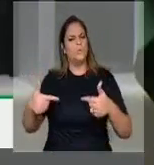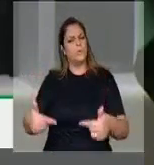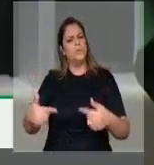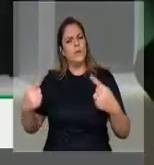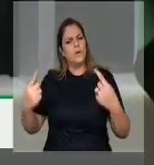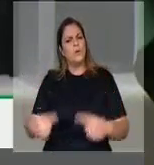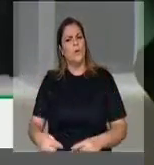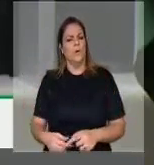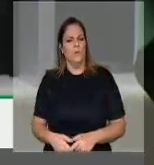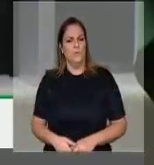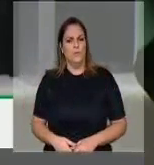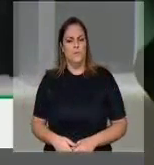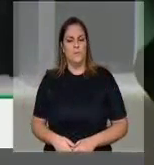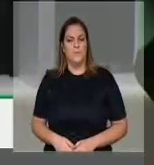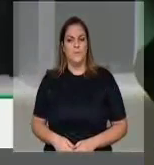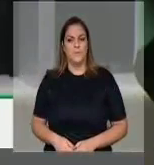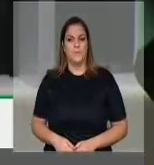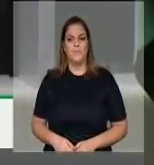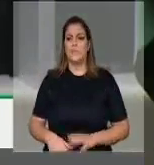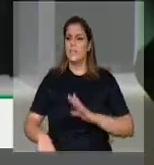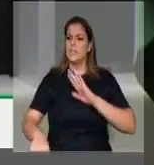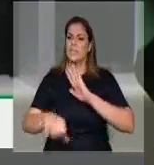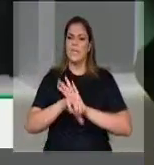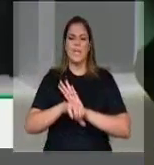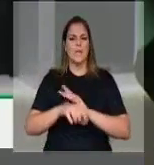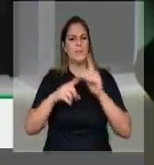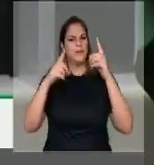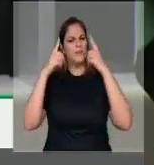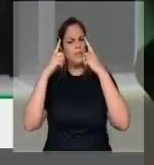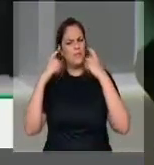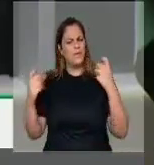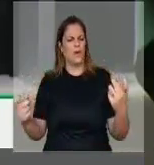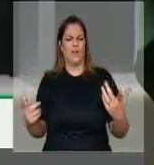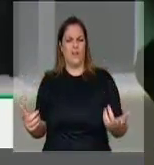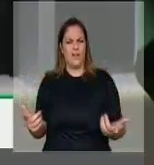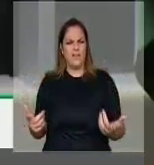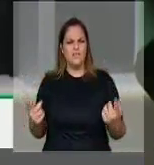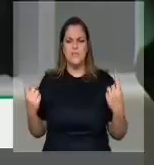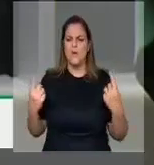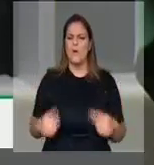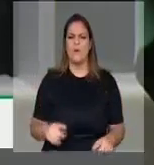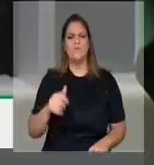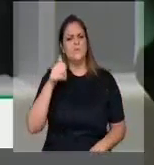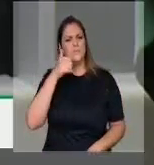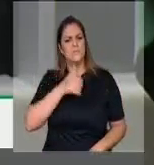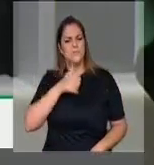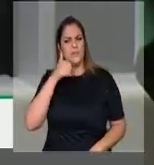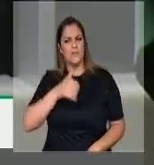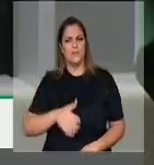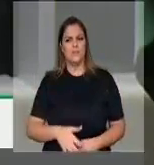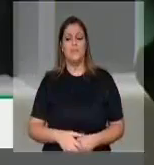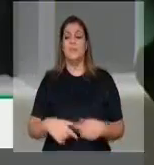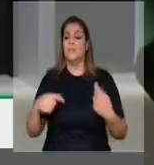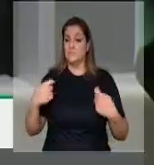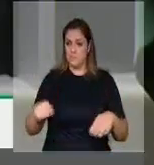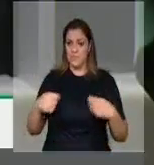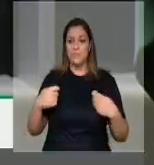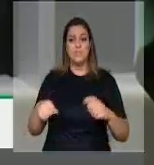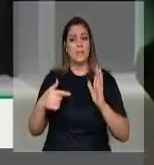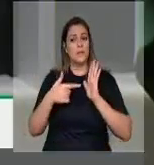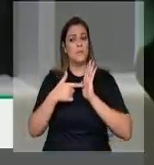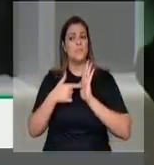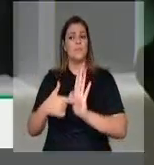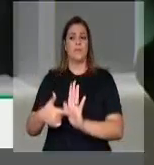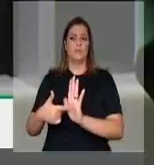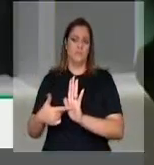para combater esse crime de violência de gênero. Precisamos colocar o dedo na ferida,